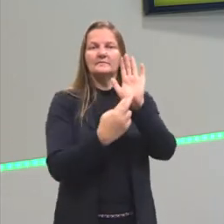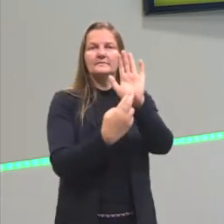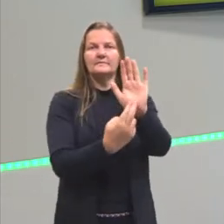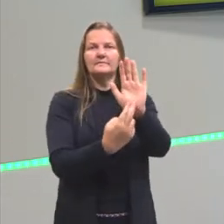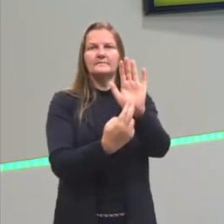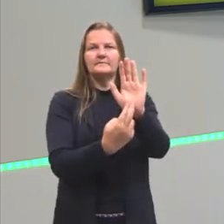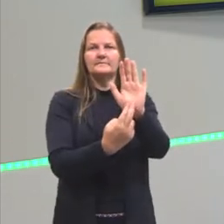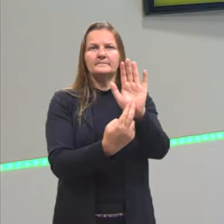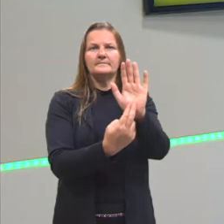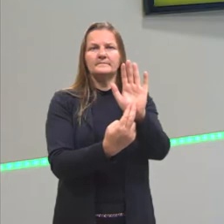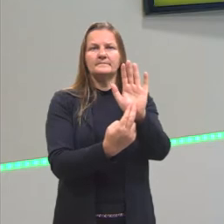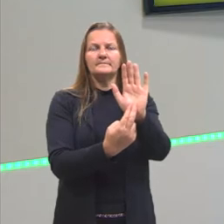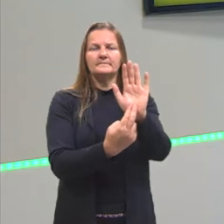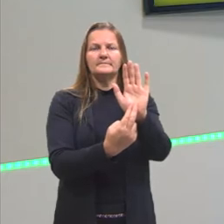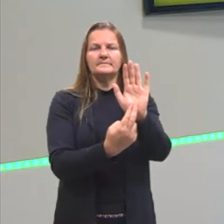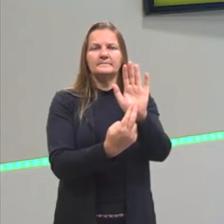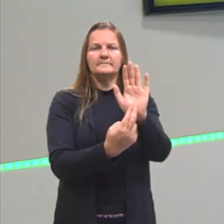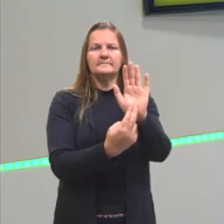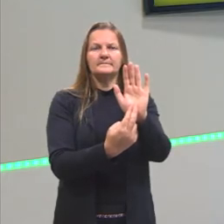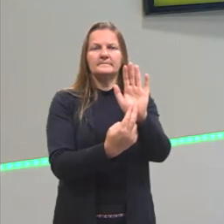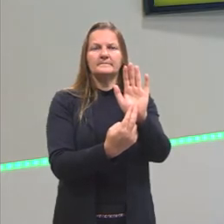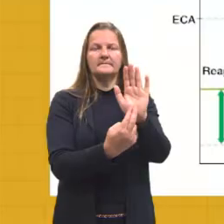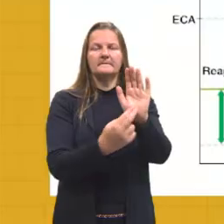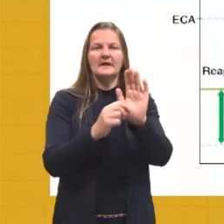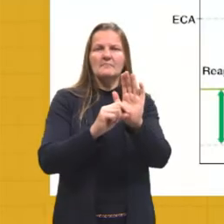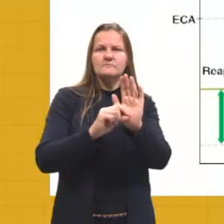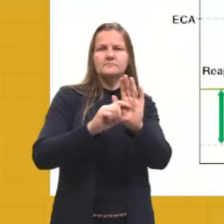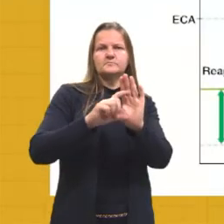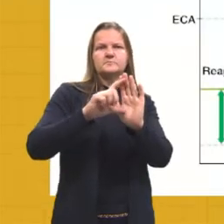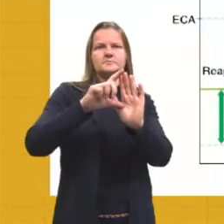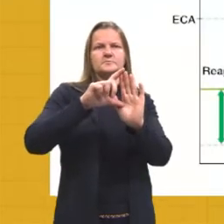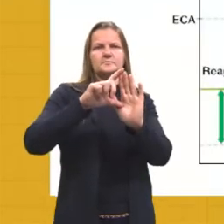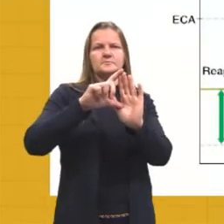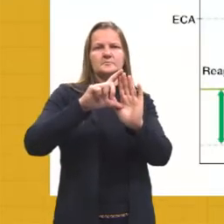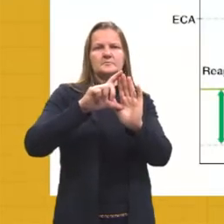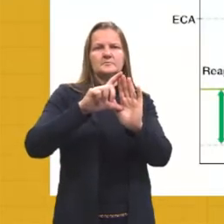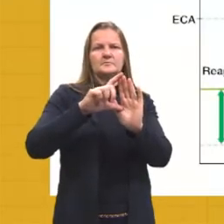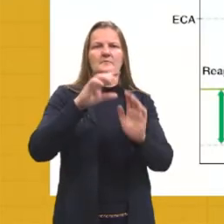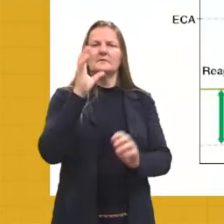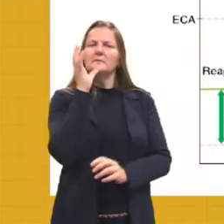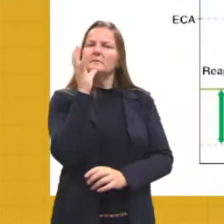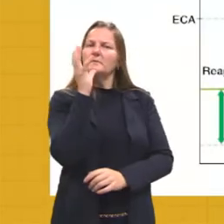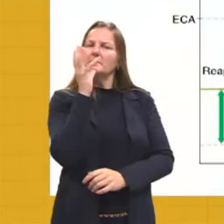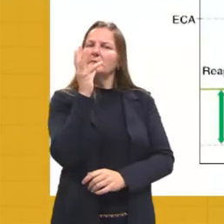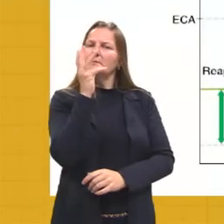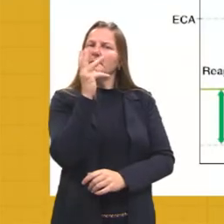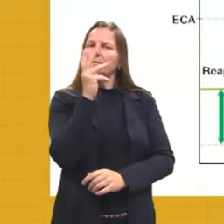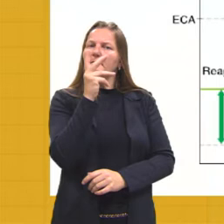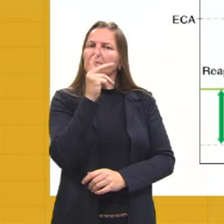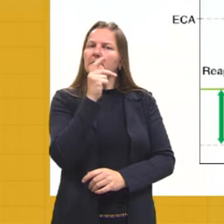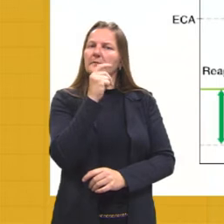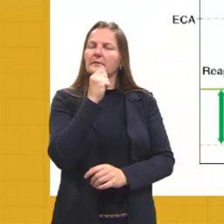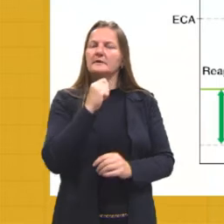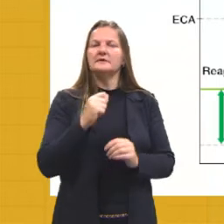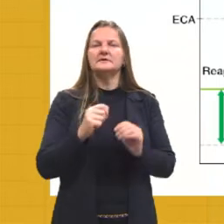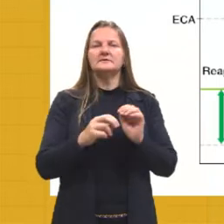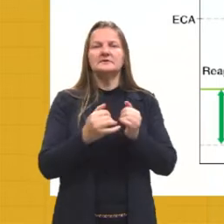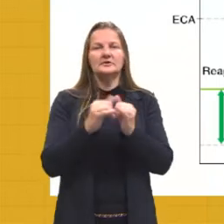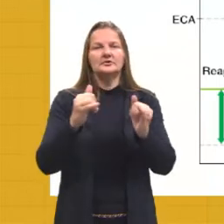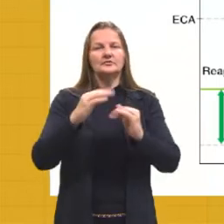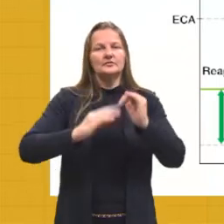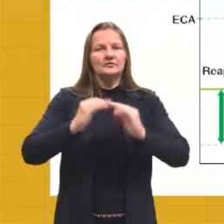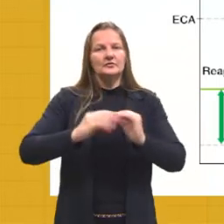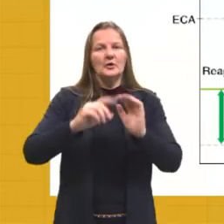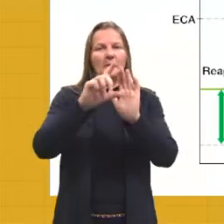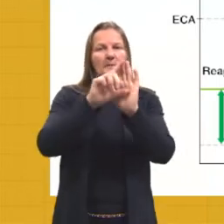A pequenininho, ela for muito alta, a reação vai ser mais lenta. Se for um pouco menor a minha energia de ativação,